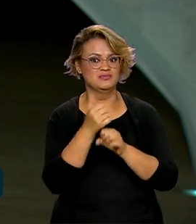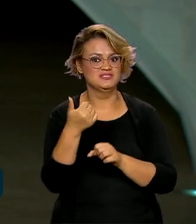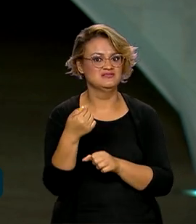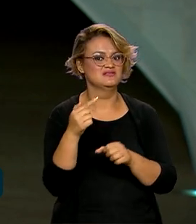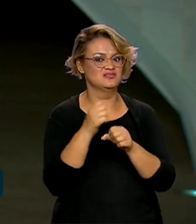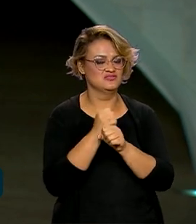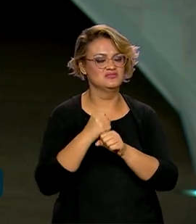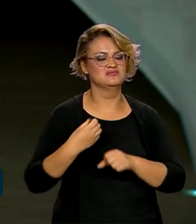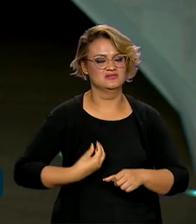anos de existência.